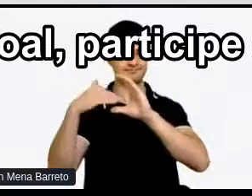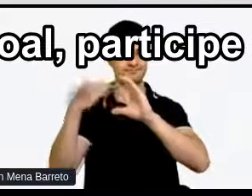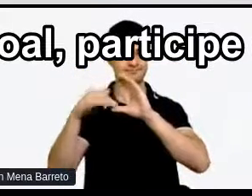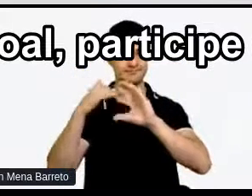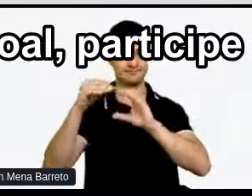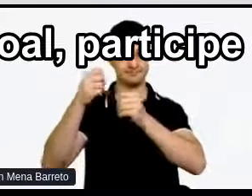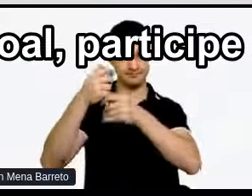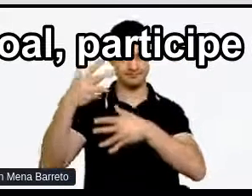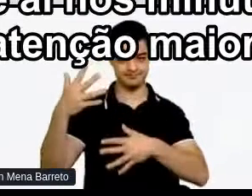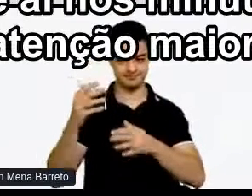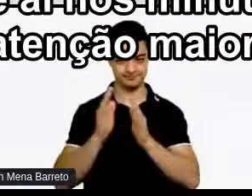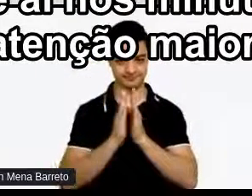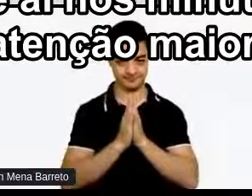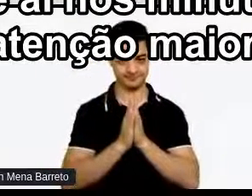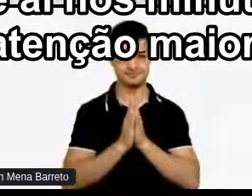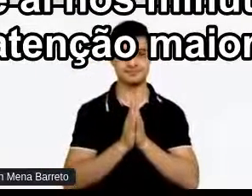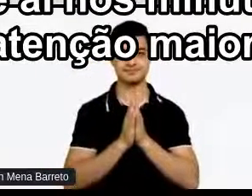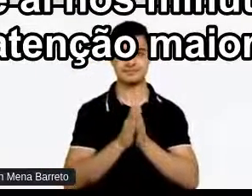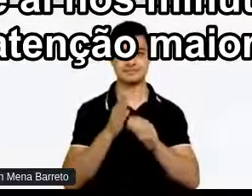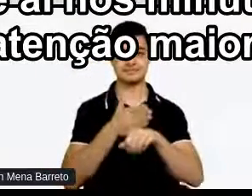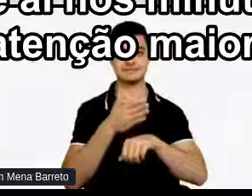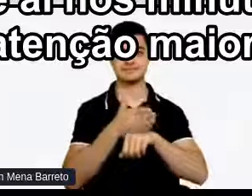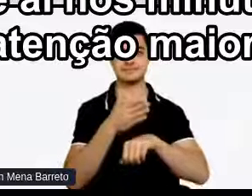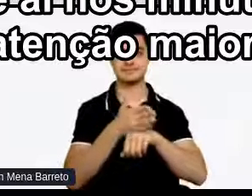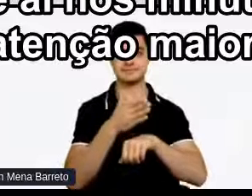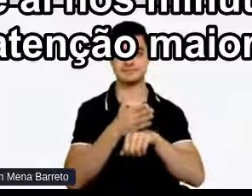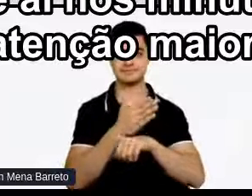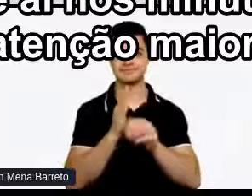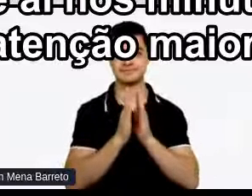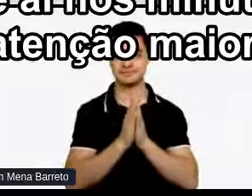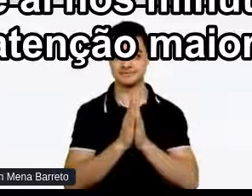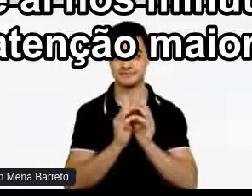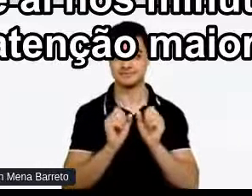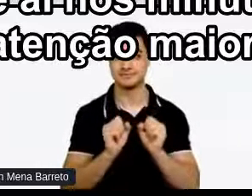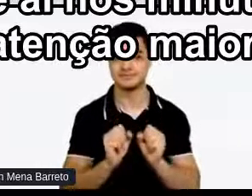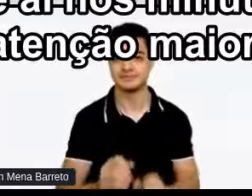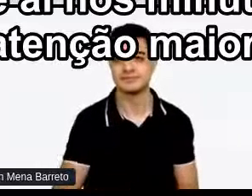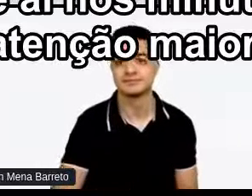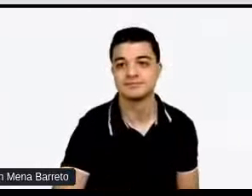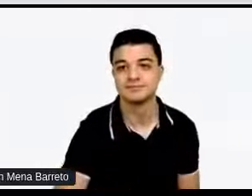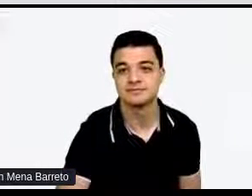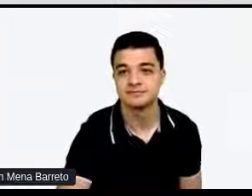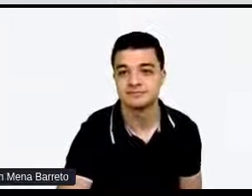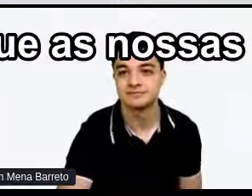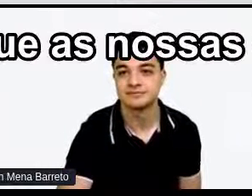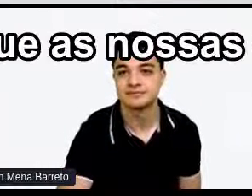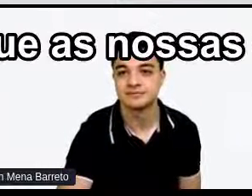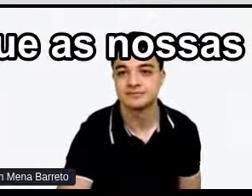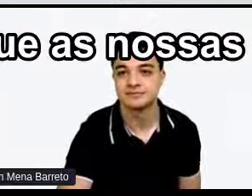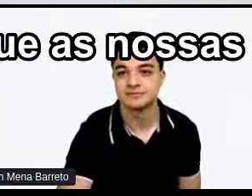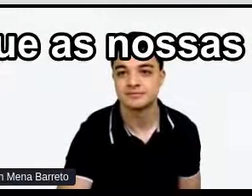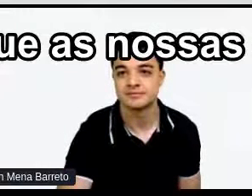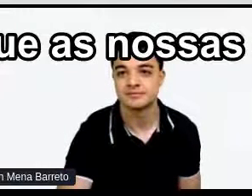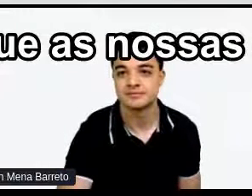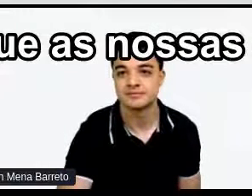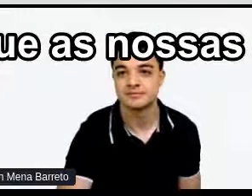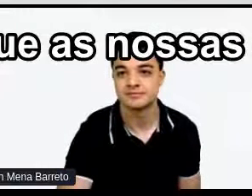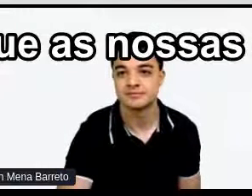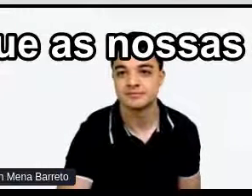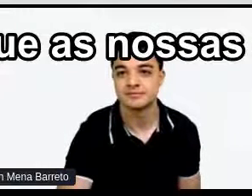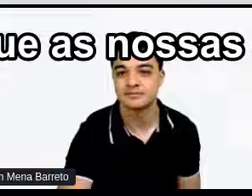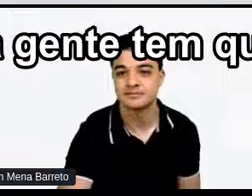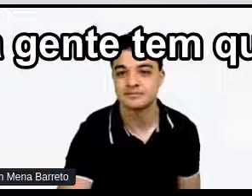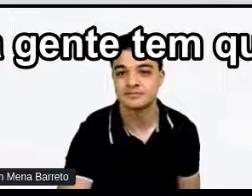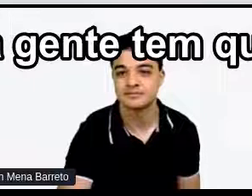quanto vocês puderem No chat Que daí nos minutos finais A gente dá uma atenção maior Para os comentários Por que as nossas diferenças